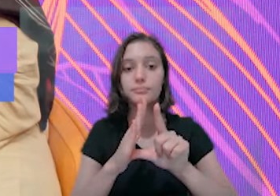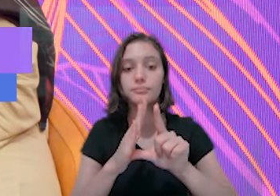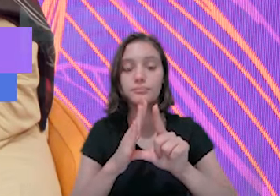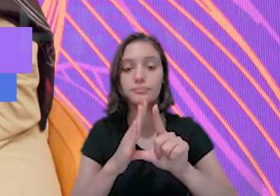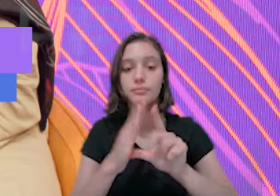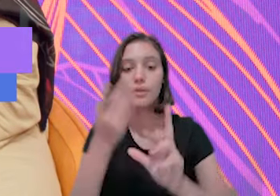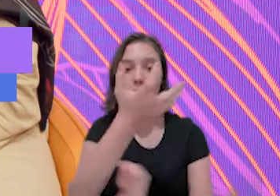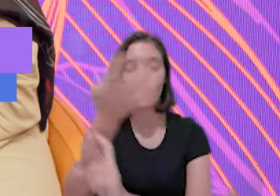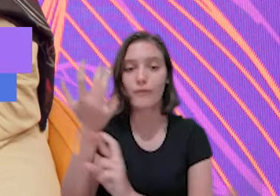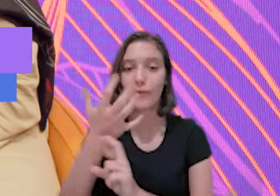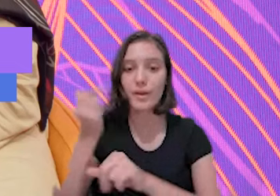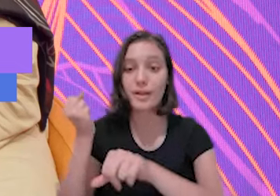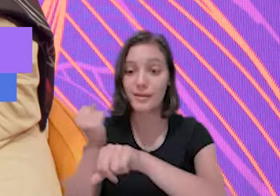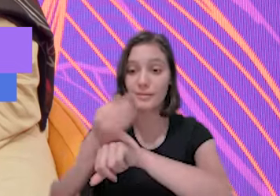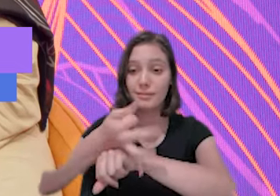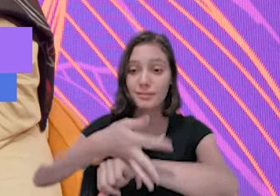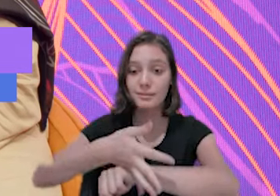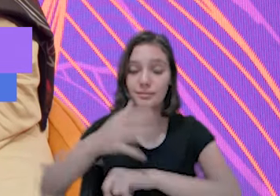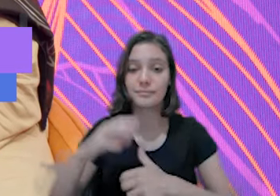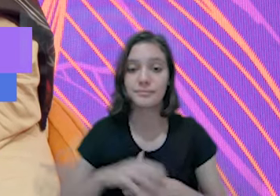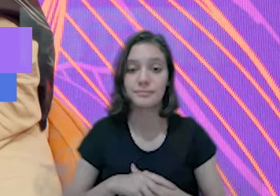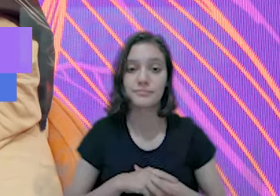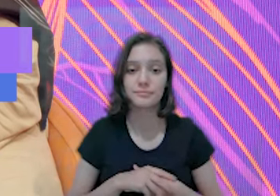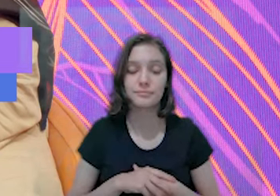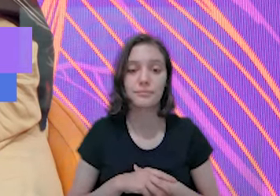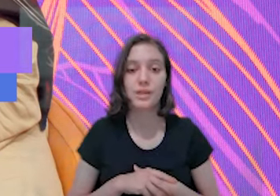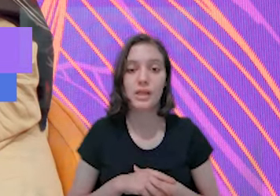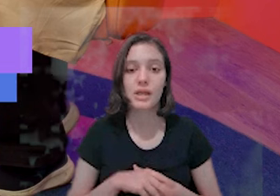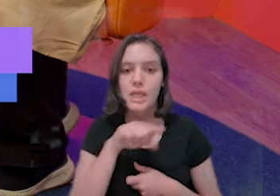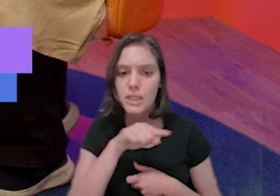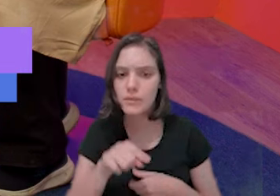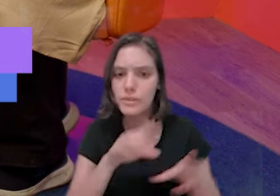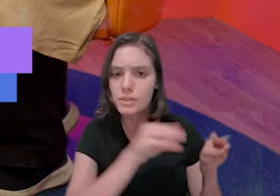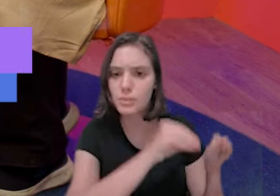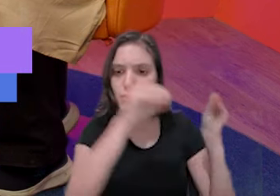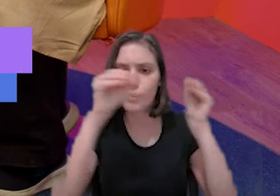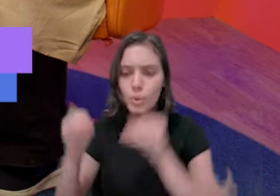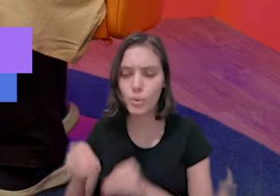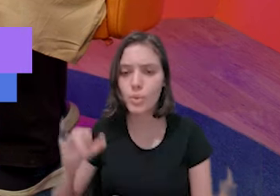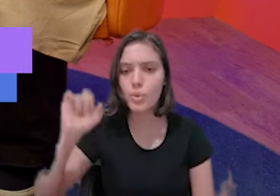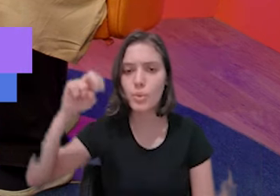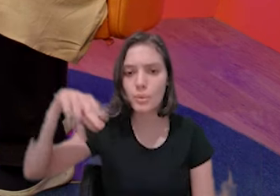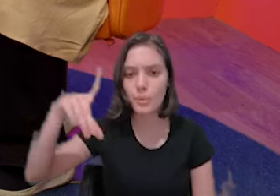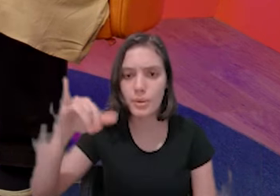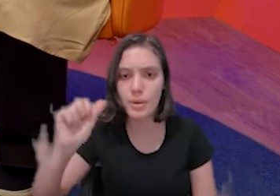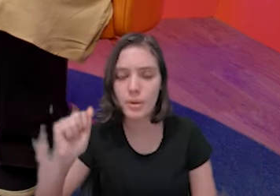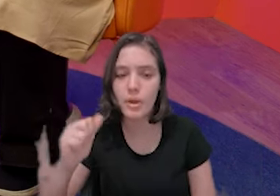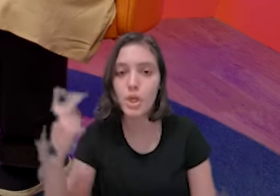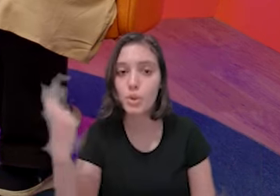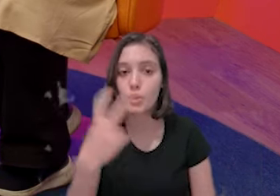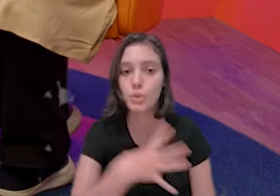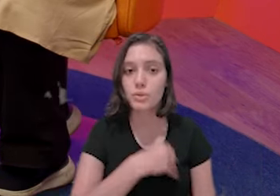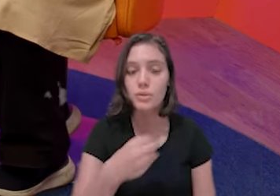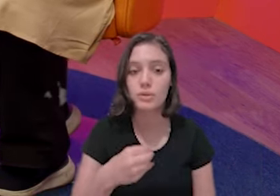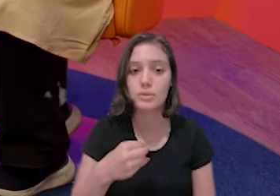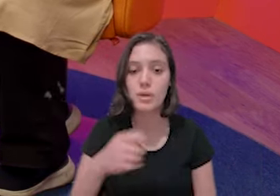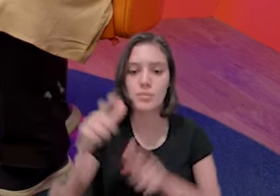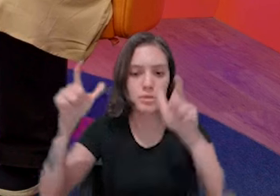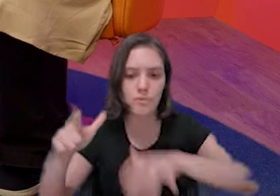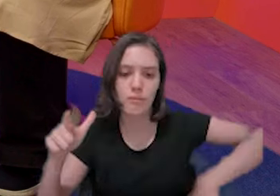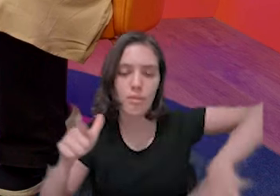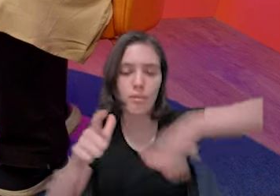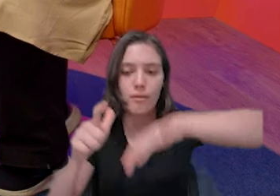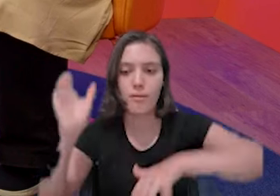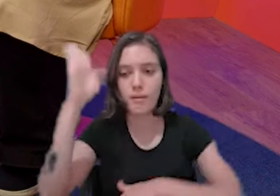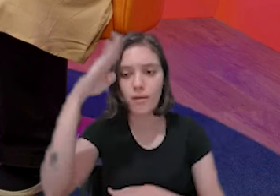loja, feirinha de madrugada. Então, você vem da Índia com um marido, dois filhos, para